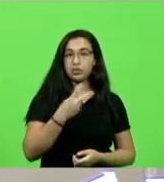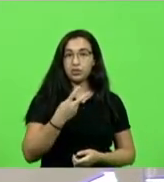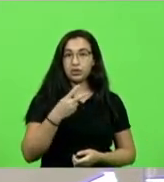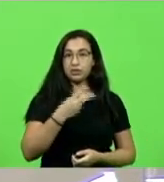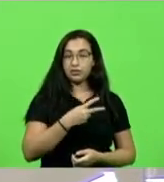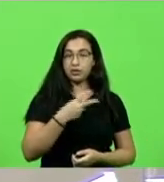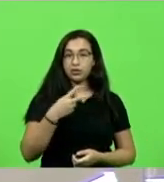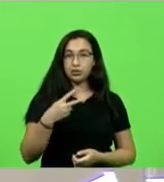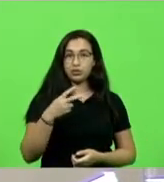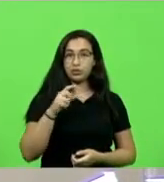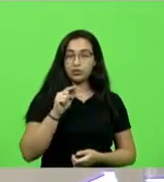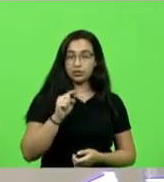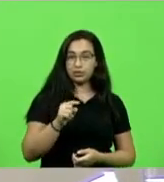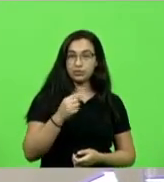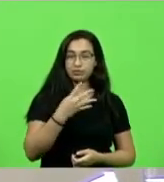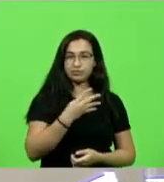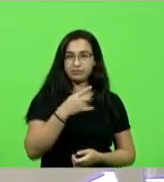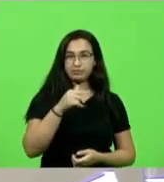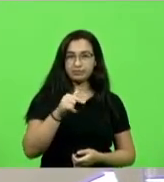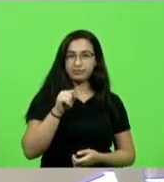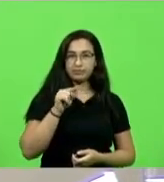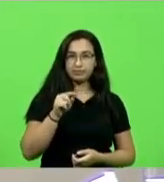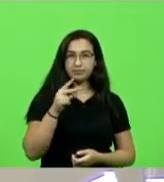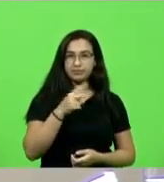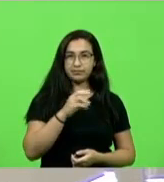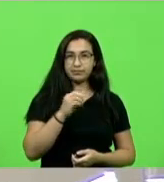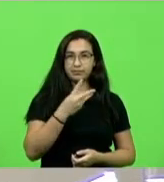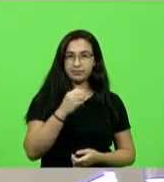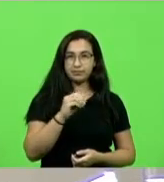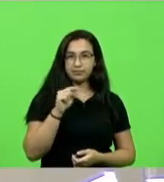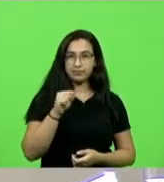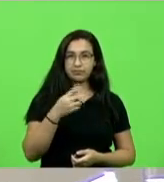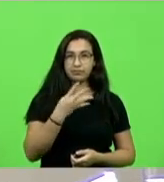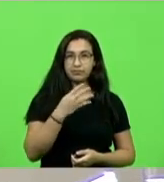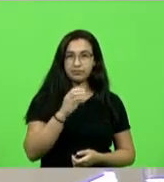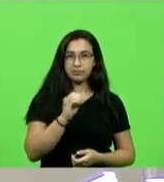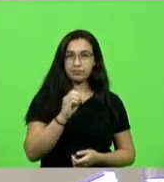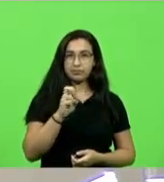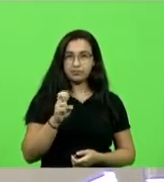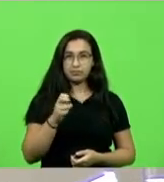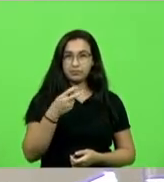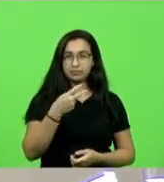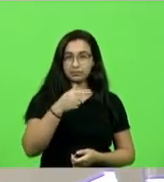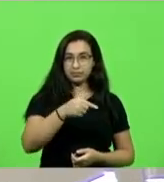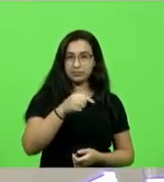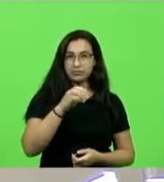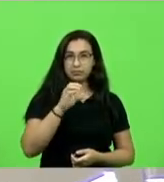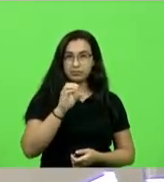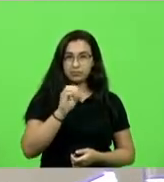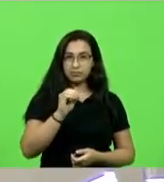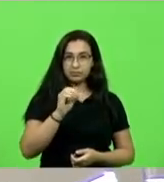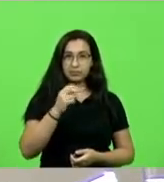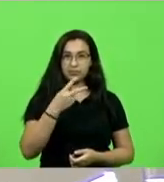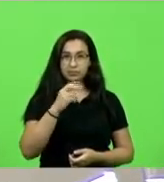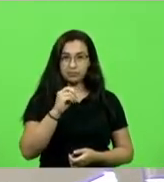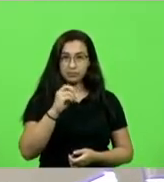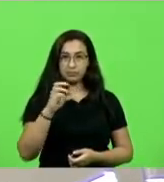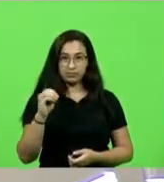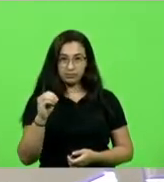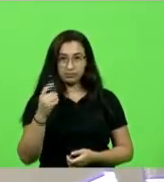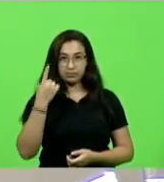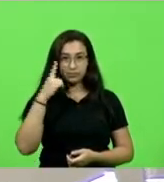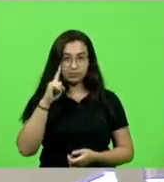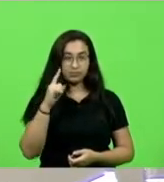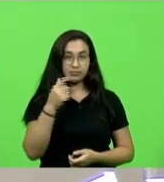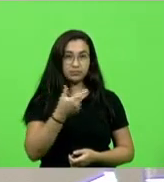-0, dígito 47.2020.4.04.7200. No dia 26